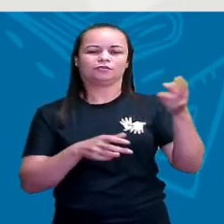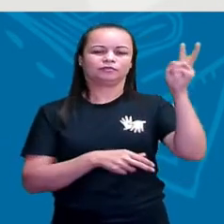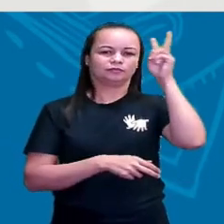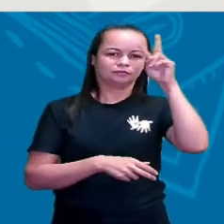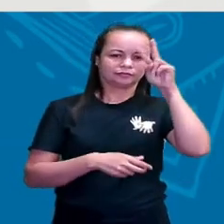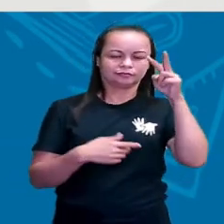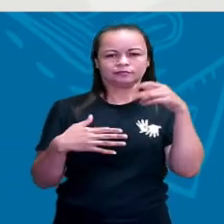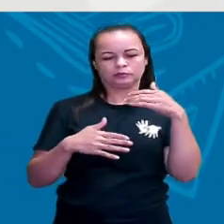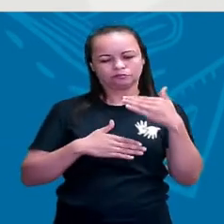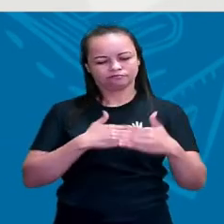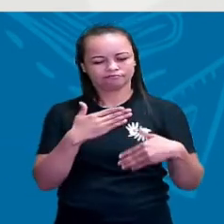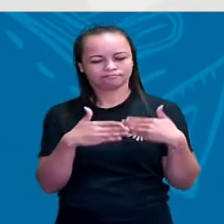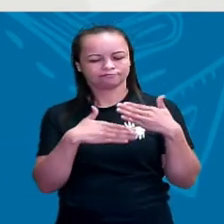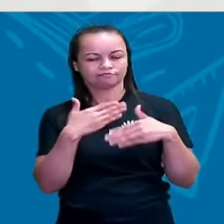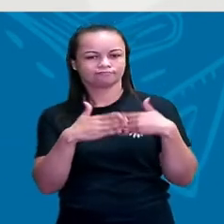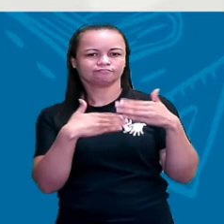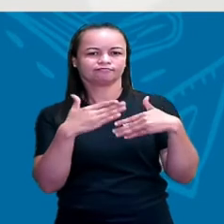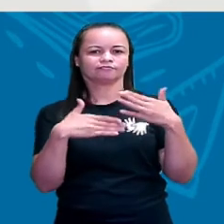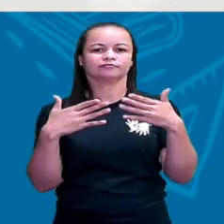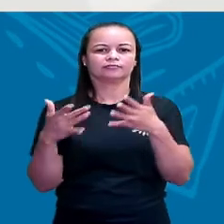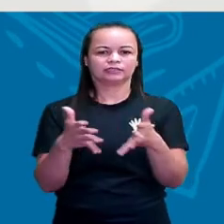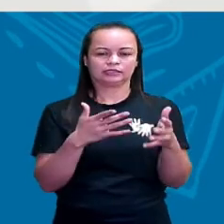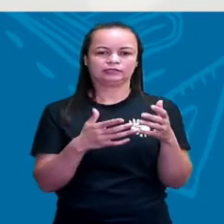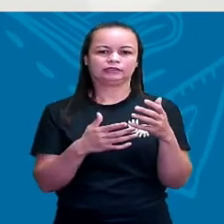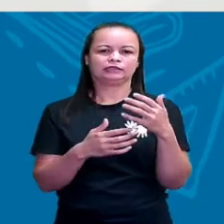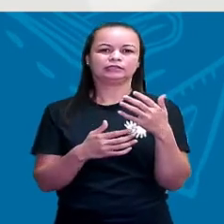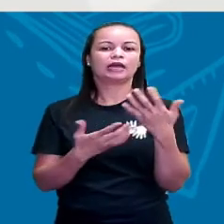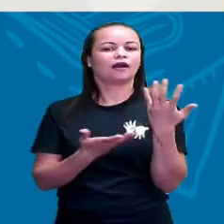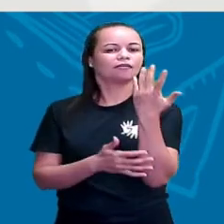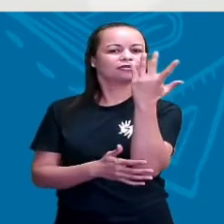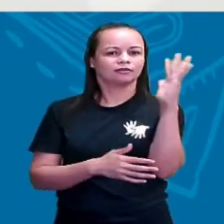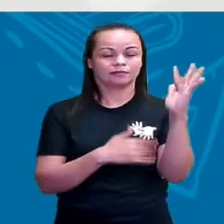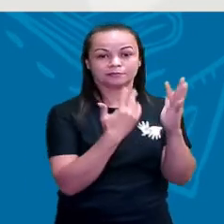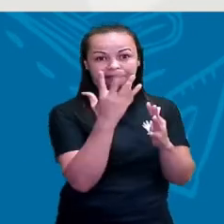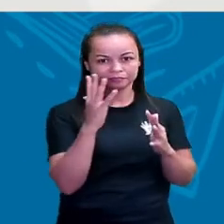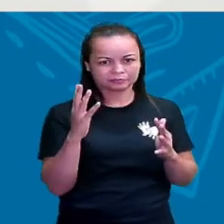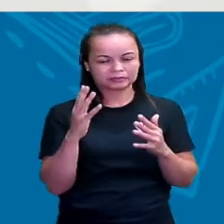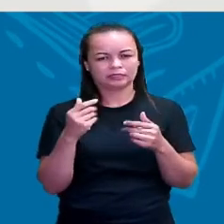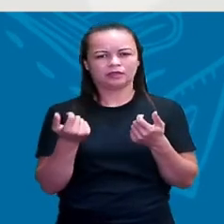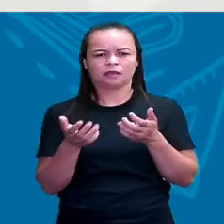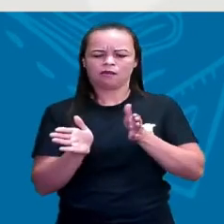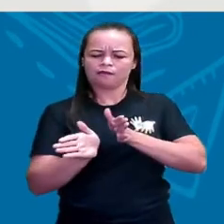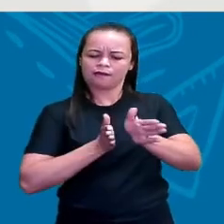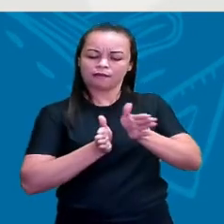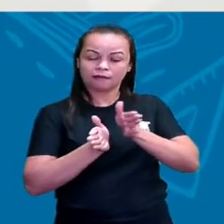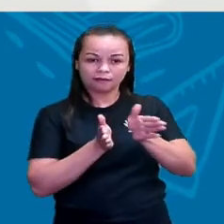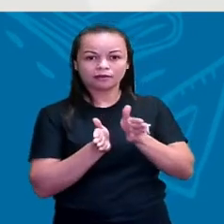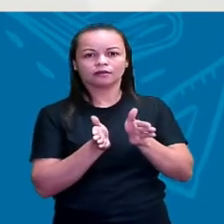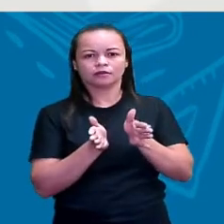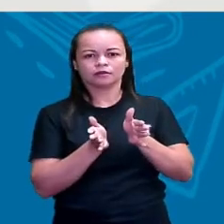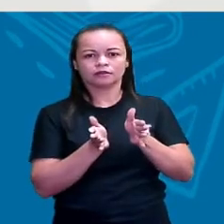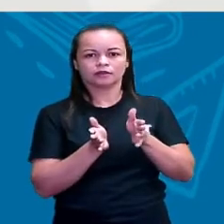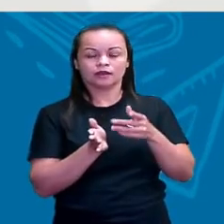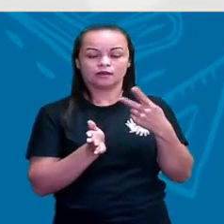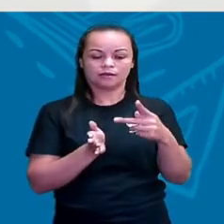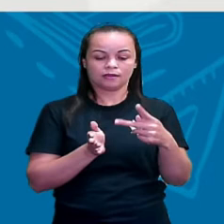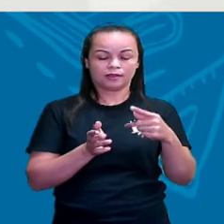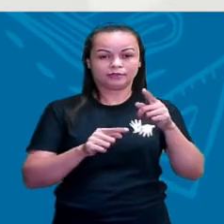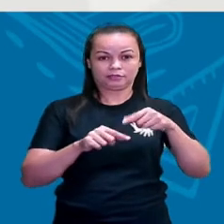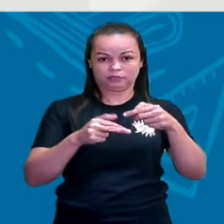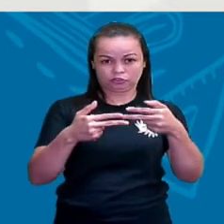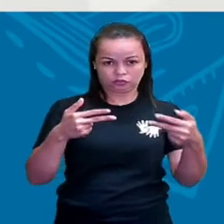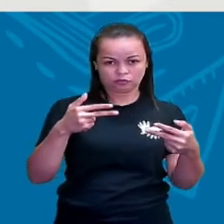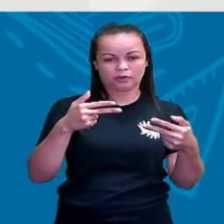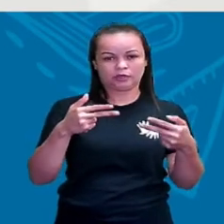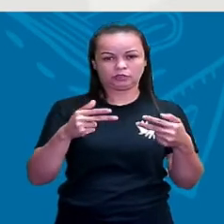ações que ele desenvolve na natureza. E a cada período, esses instrumentos que o ser